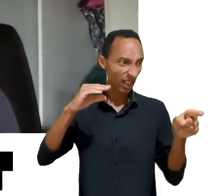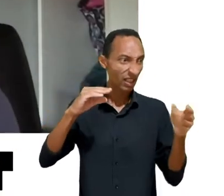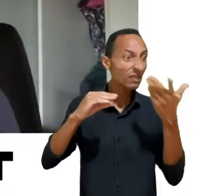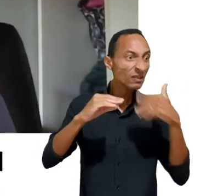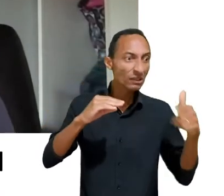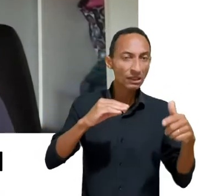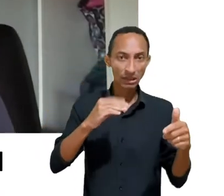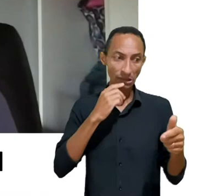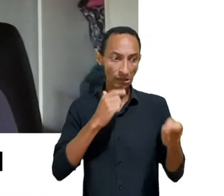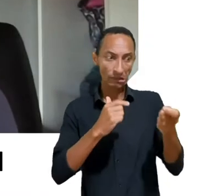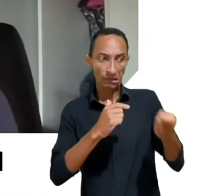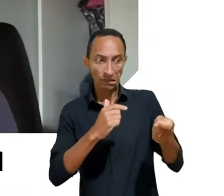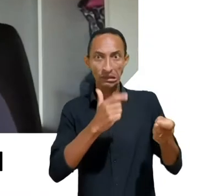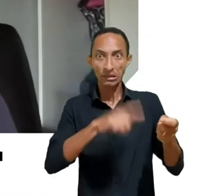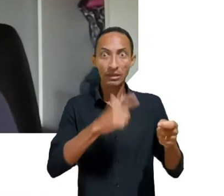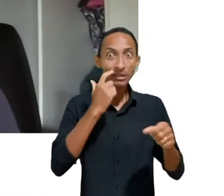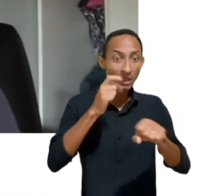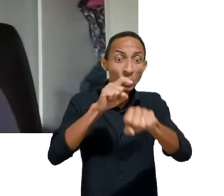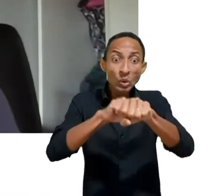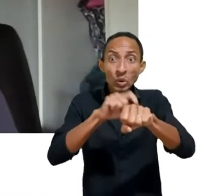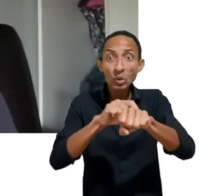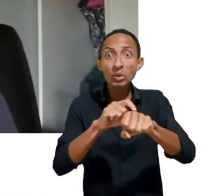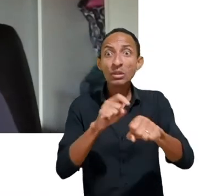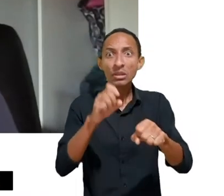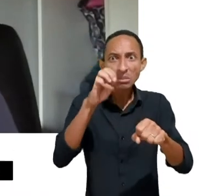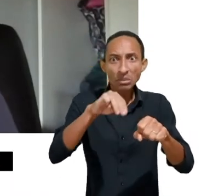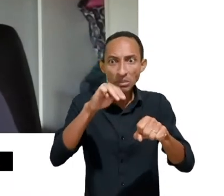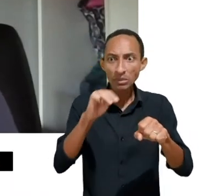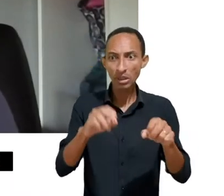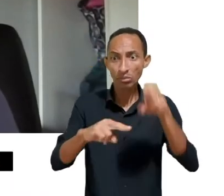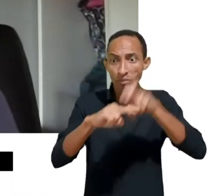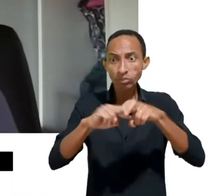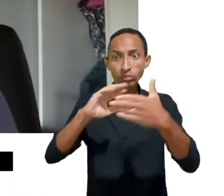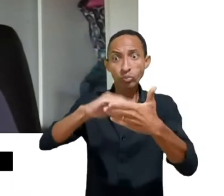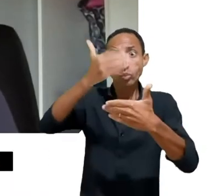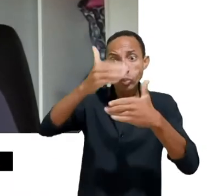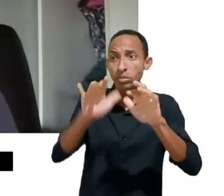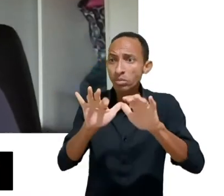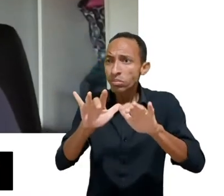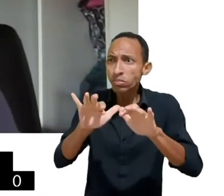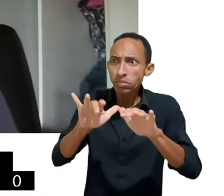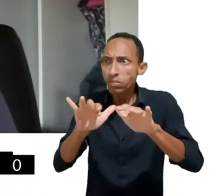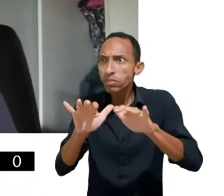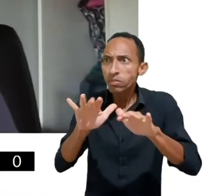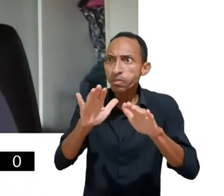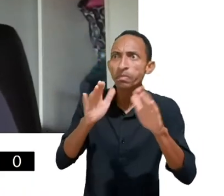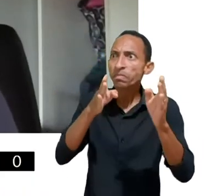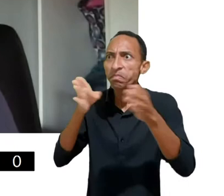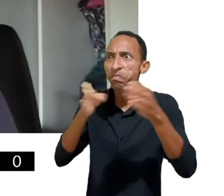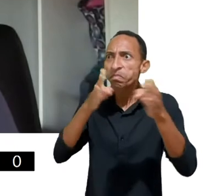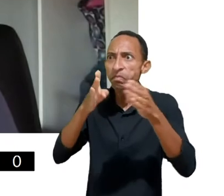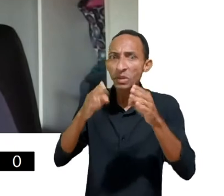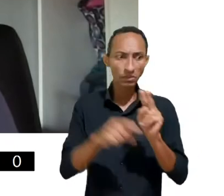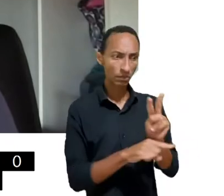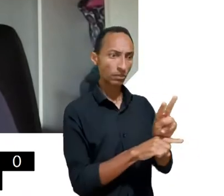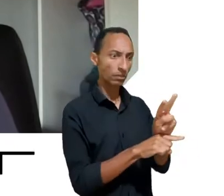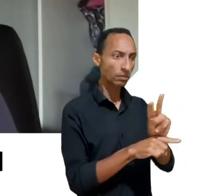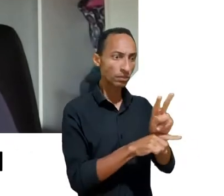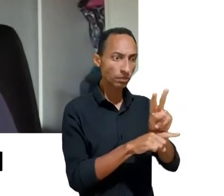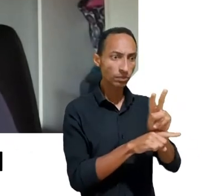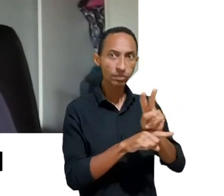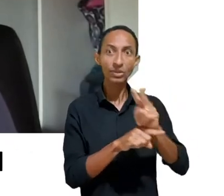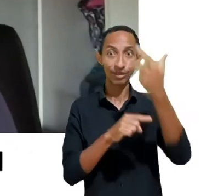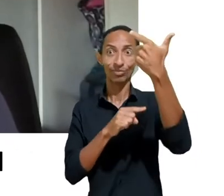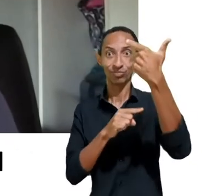minutos que ela está sentada são contados. O que ela está fazendo tudo, vamos dizer assim, gravado por meio de gravação de dados.